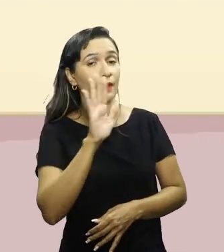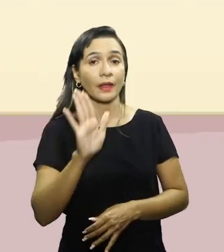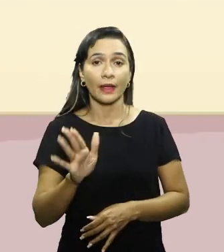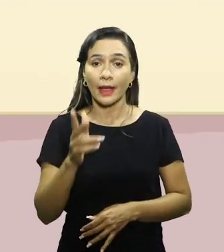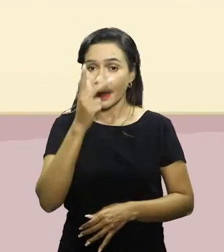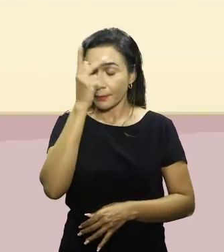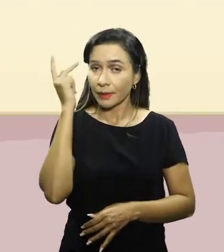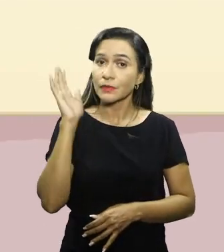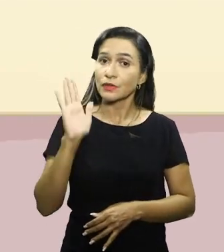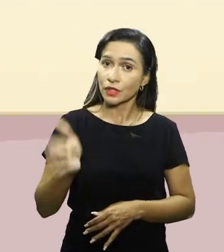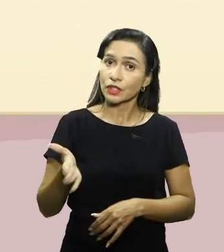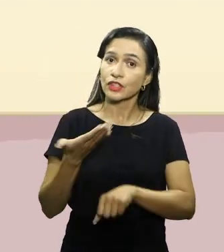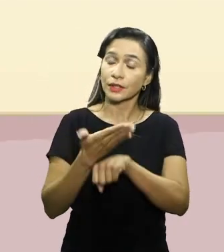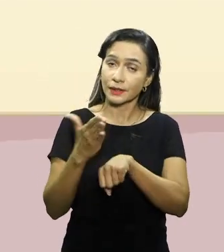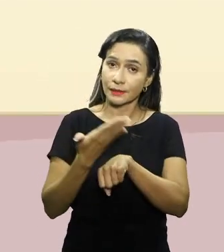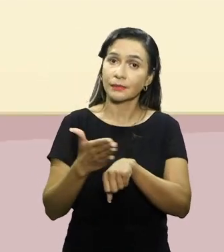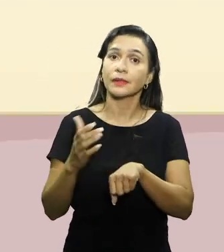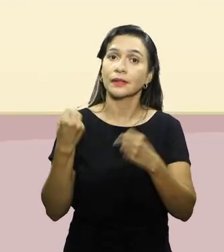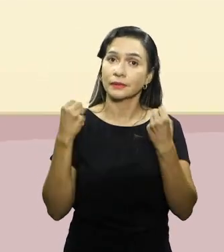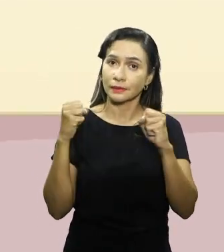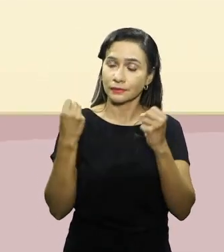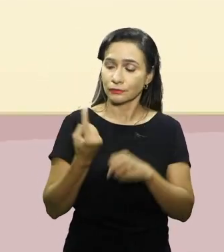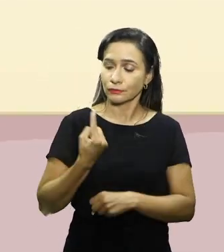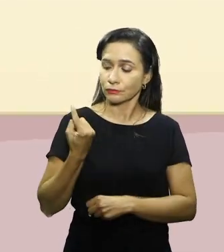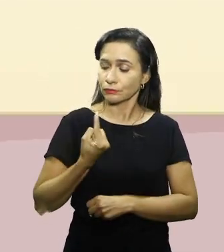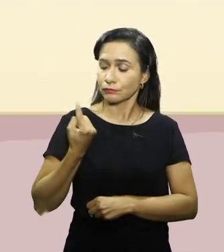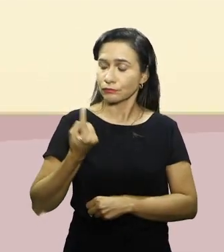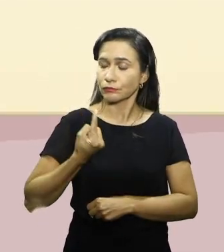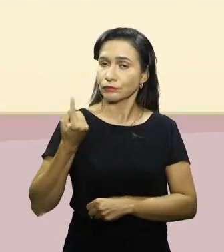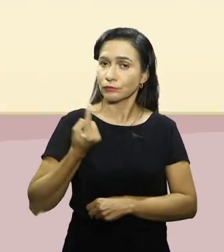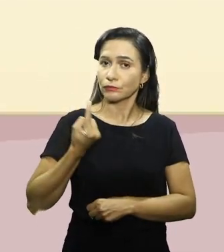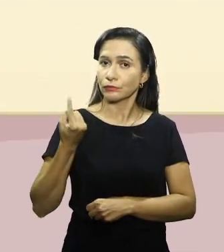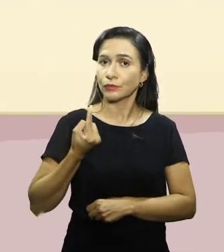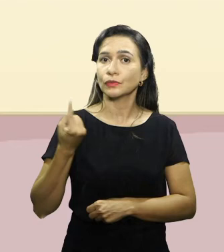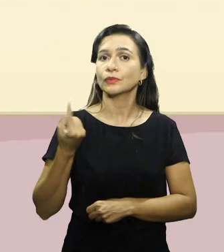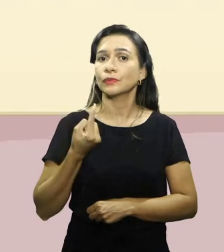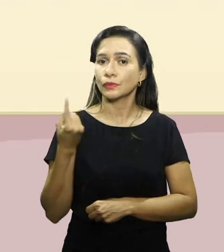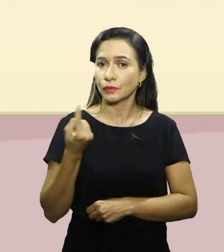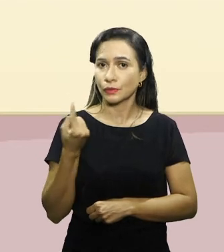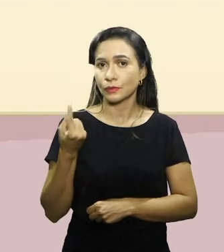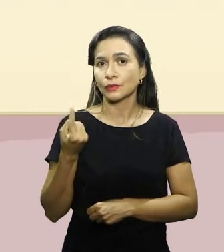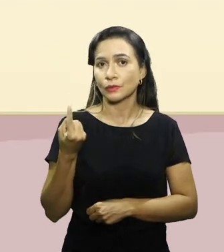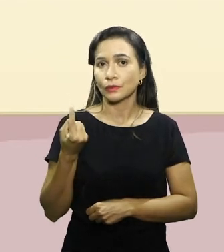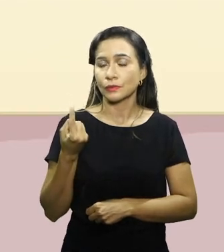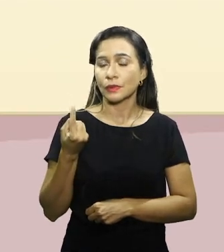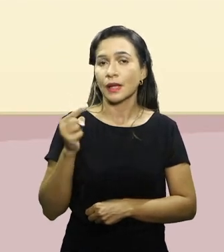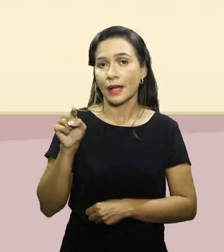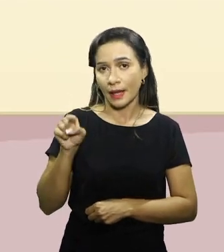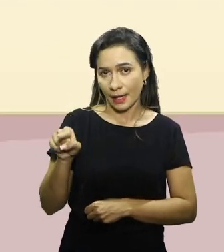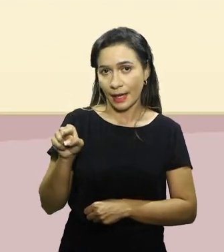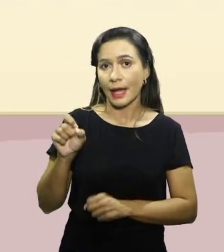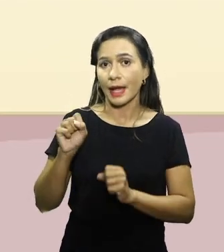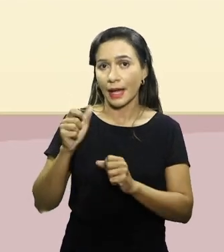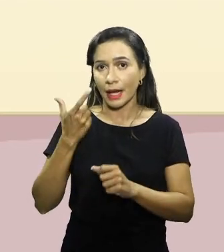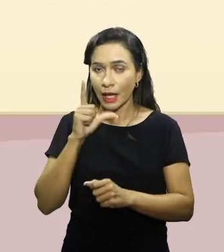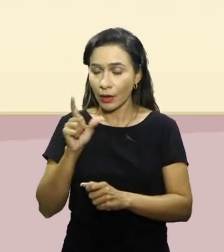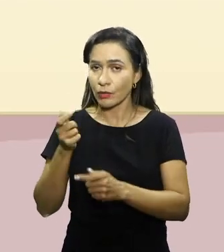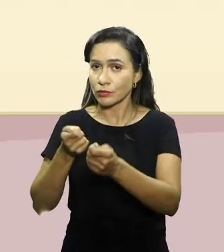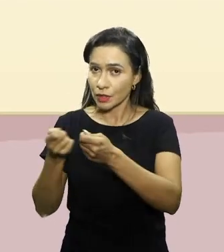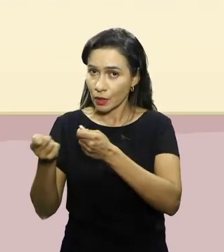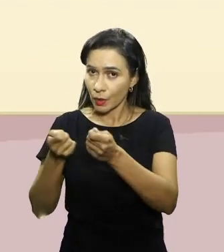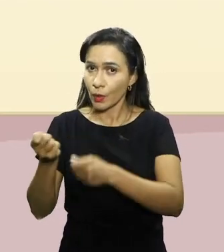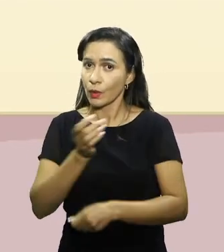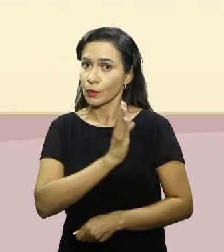praticando exercício físico sozinho, ou seja, aquela pessoa que pratica o exercício físico só. Ela pode controlar a sua própria